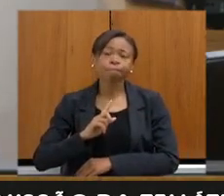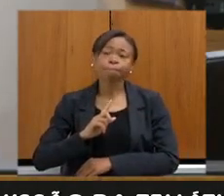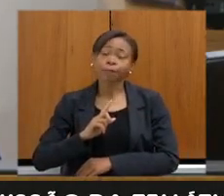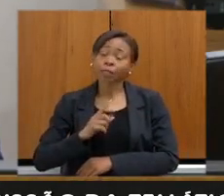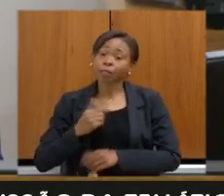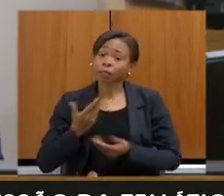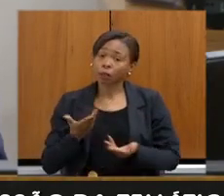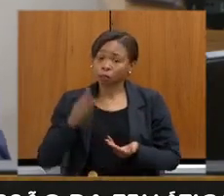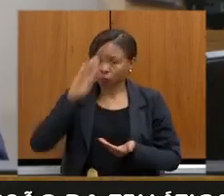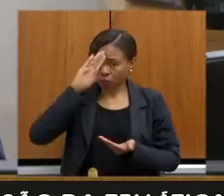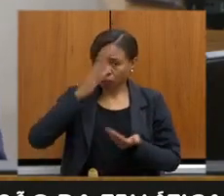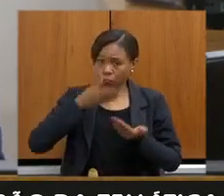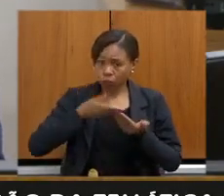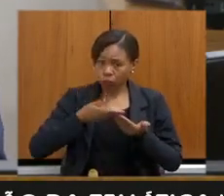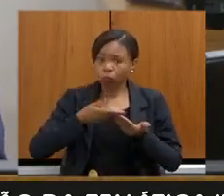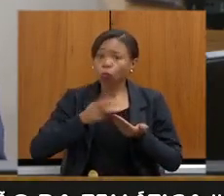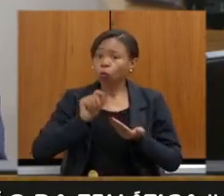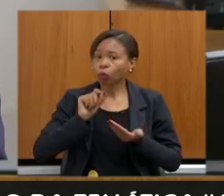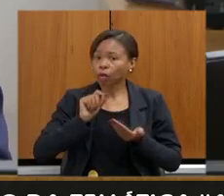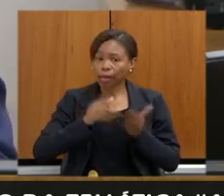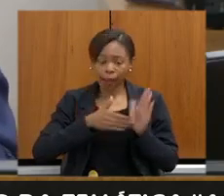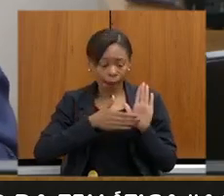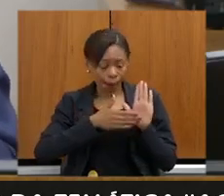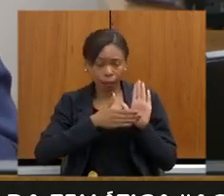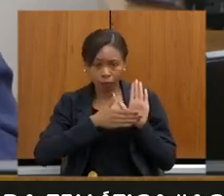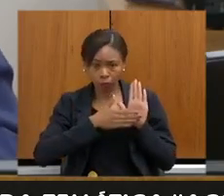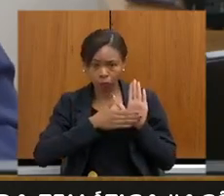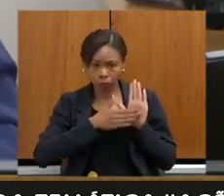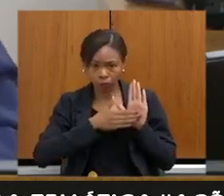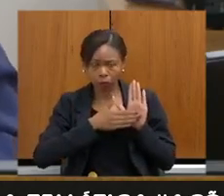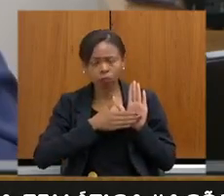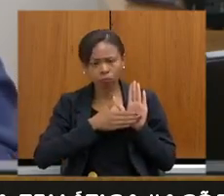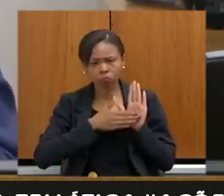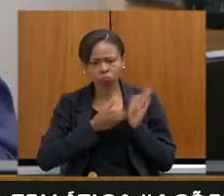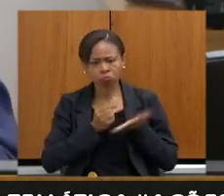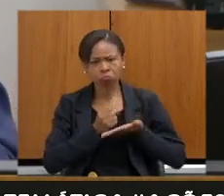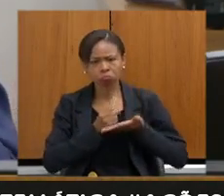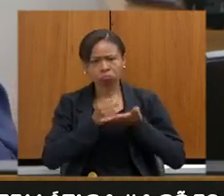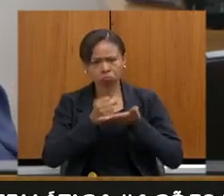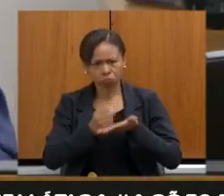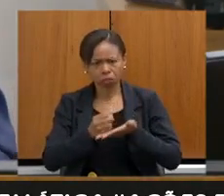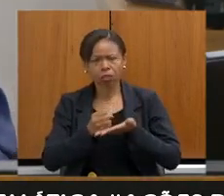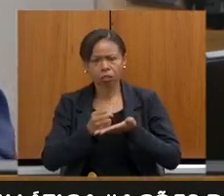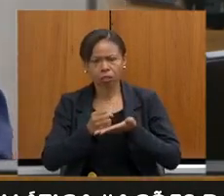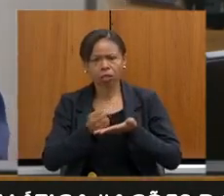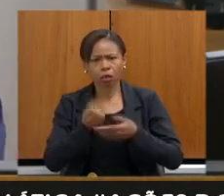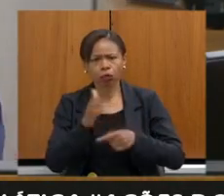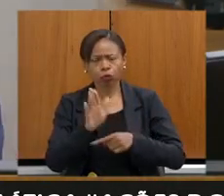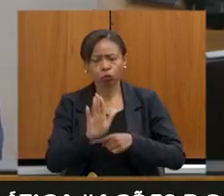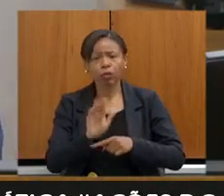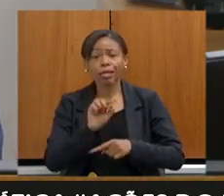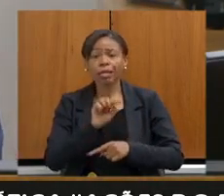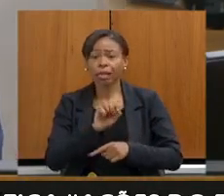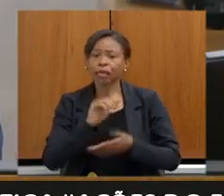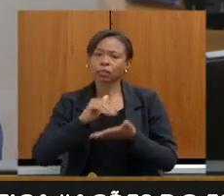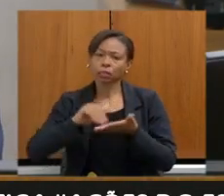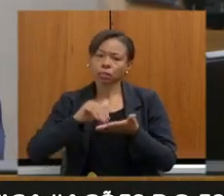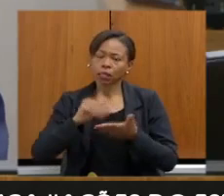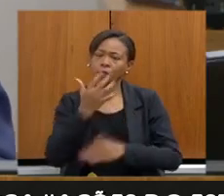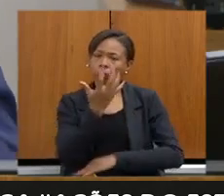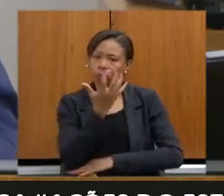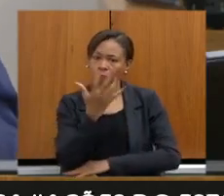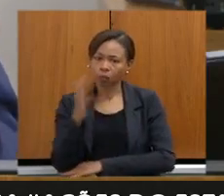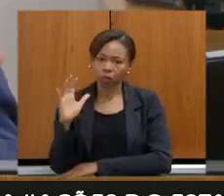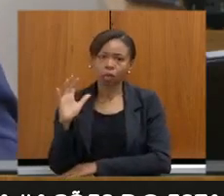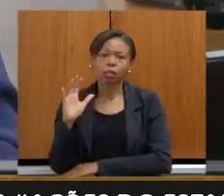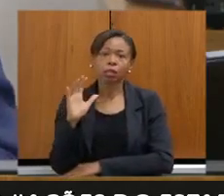propostas podem contribuir, muito embora haja uma evolução muito grande na Secretaria de Meio Ambiente, uma contribuição